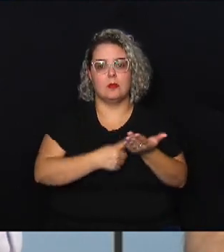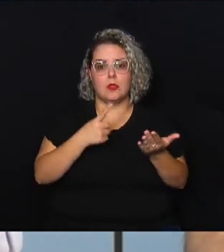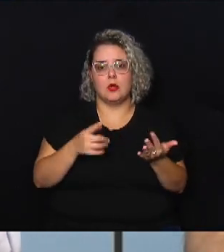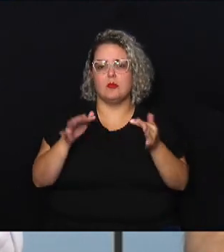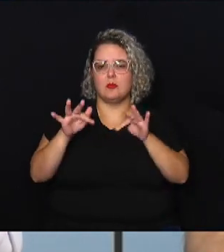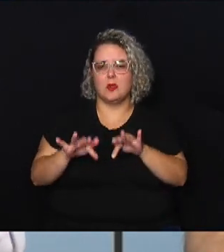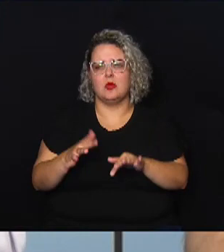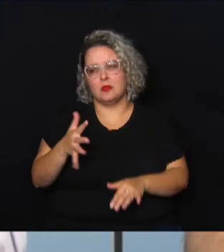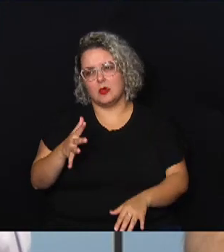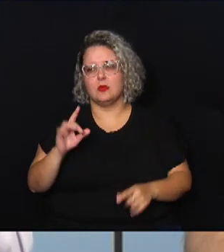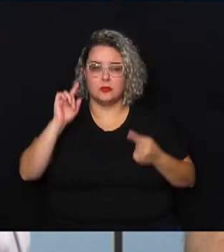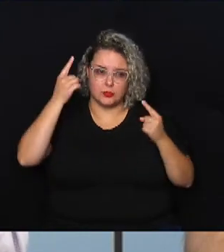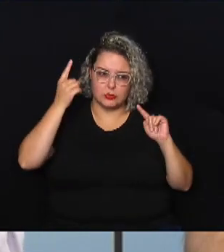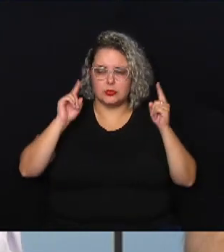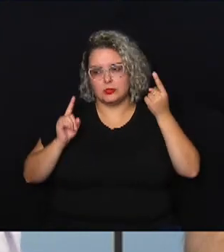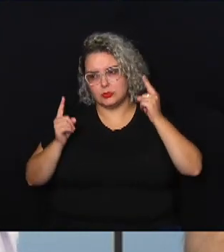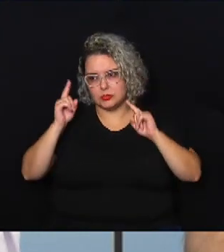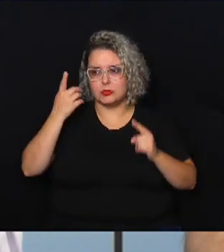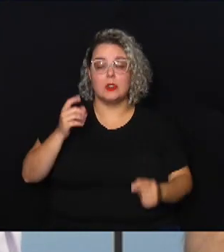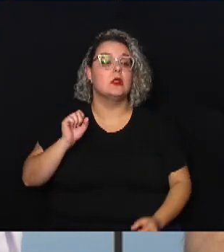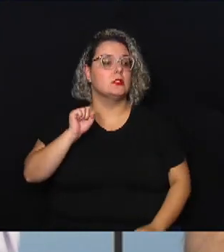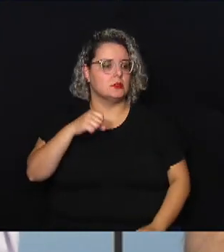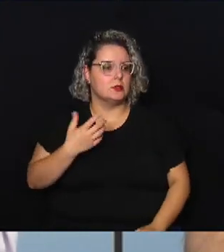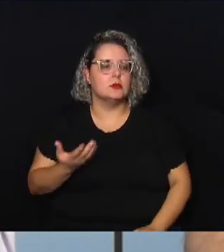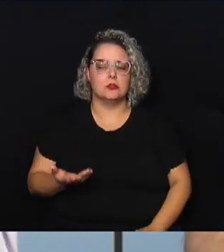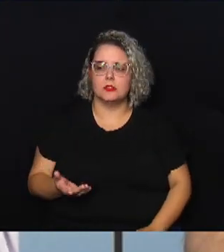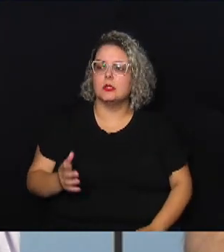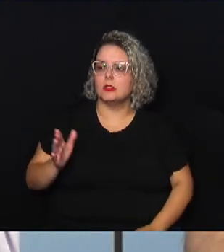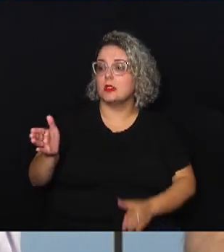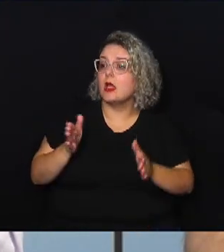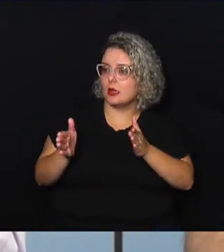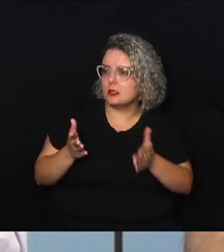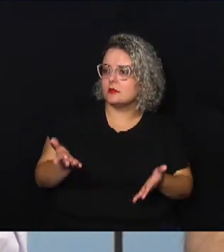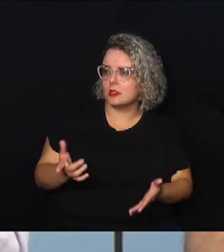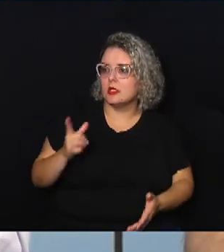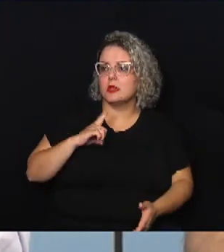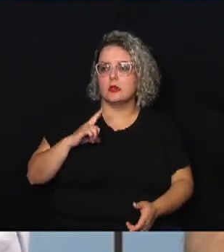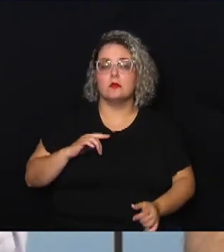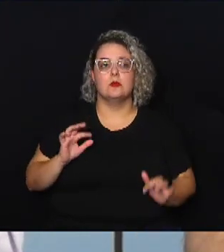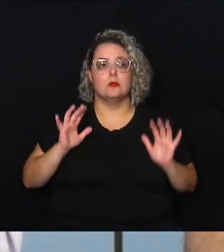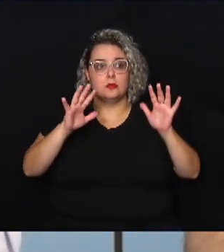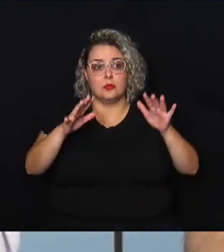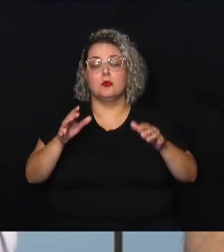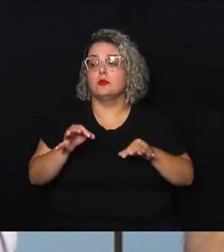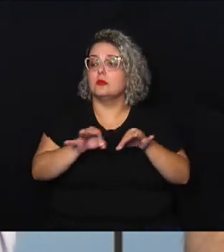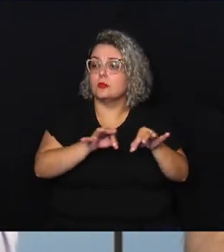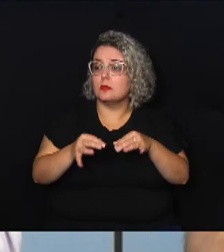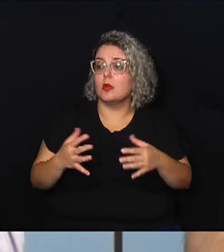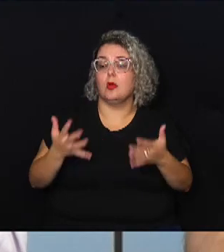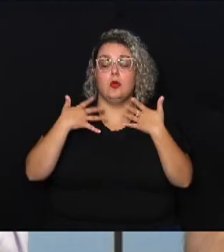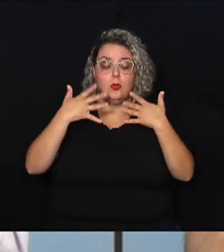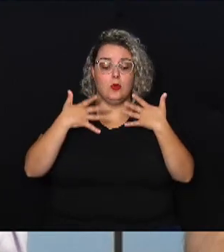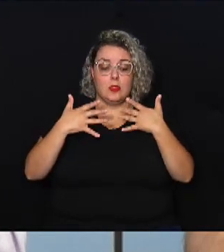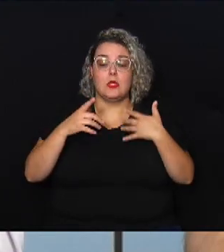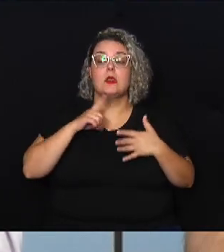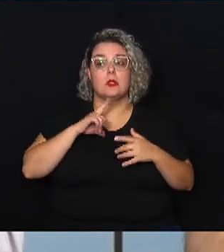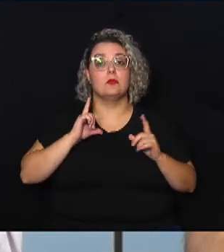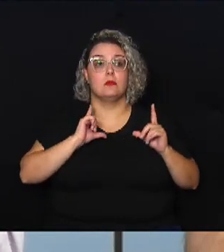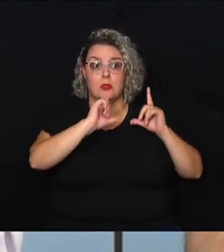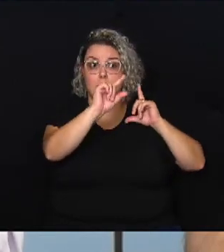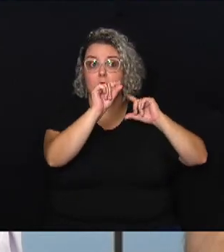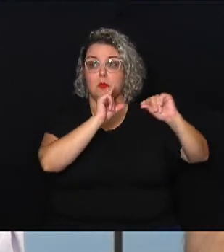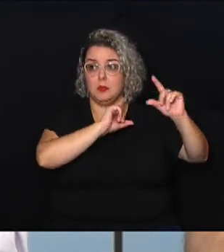ali do carnaval e foi exatamente nesse período então tem o pessoal da operação verão e tem o pessoal que está indo agora também